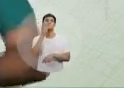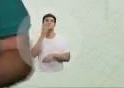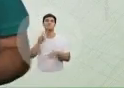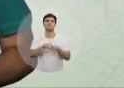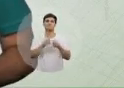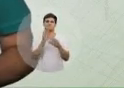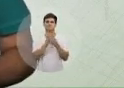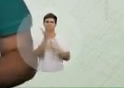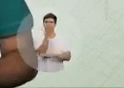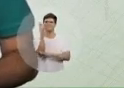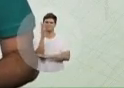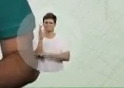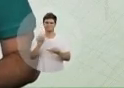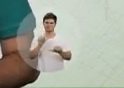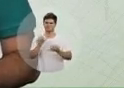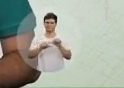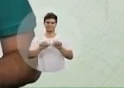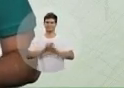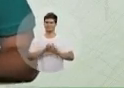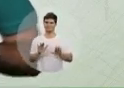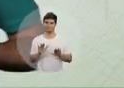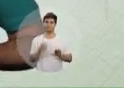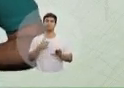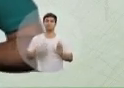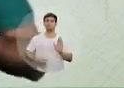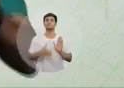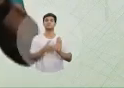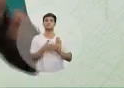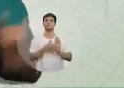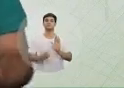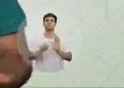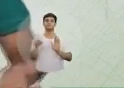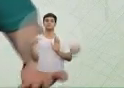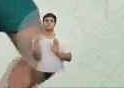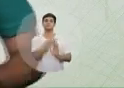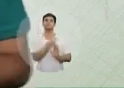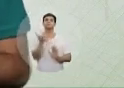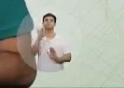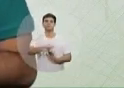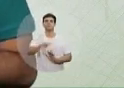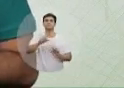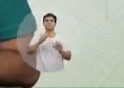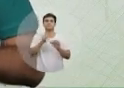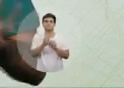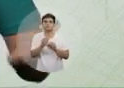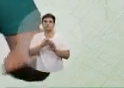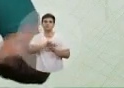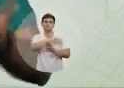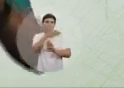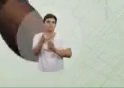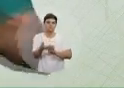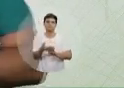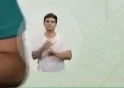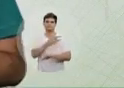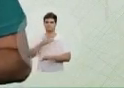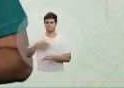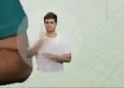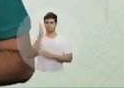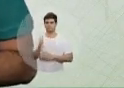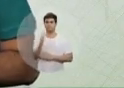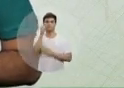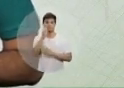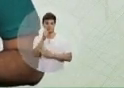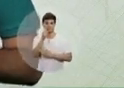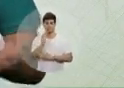desburocratizar o licenciamento ambiental. Meu plano registra que vamos reestruturar a rede de atenção integral à saúde das